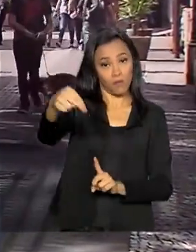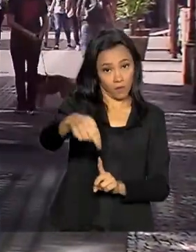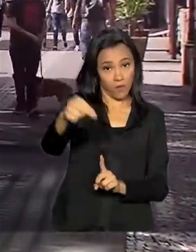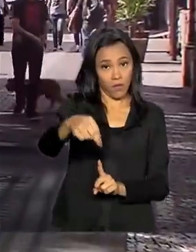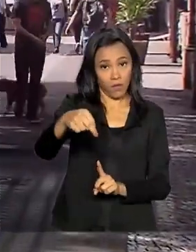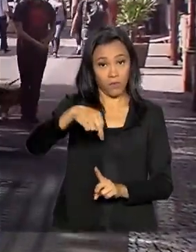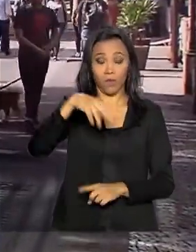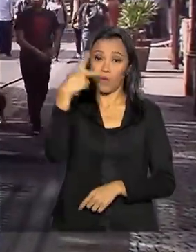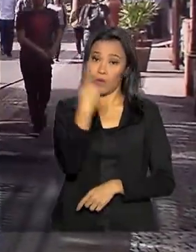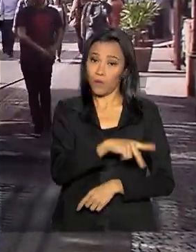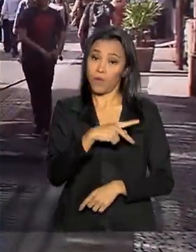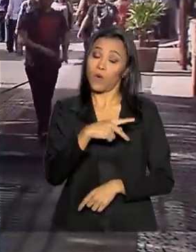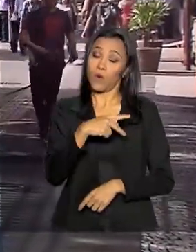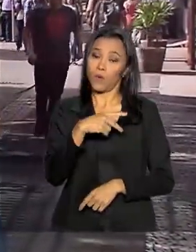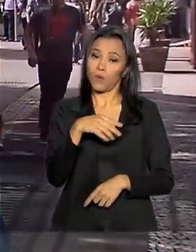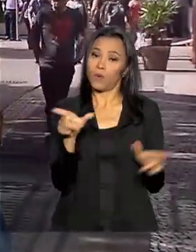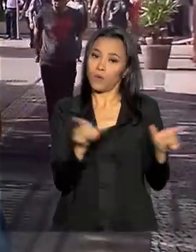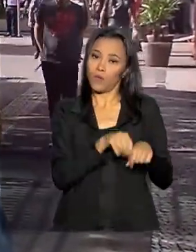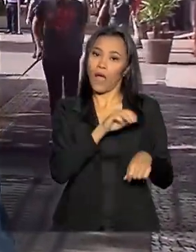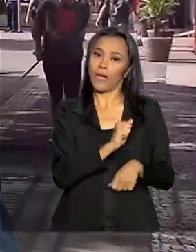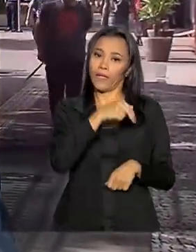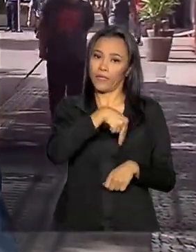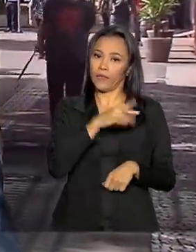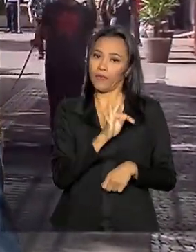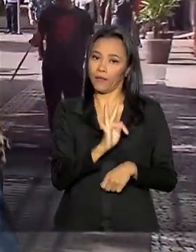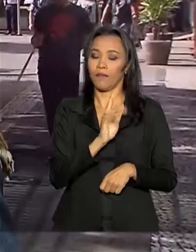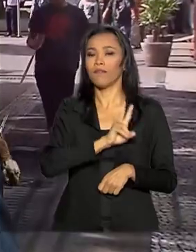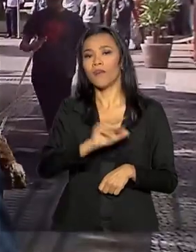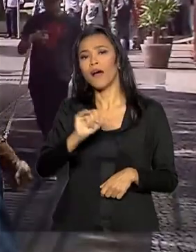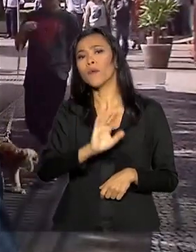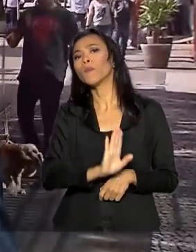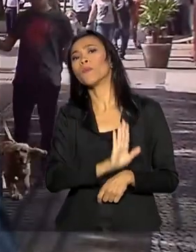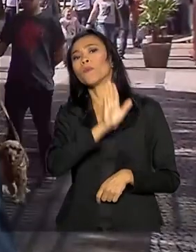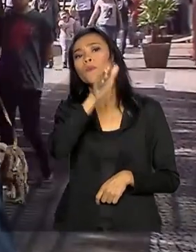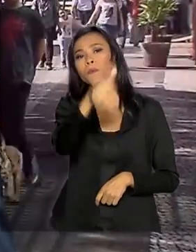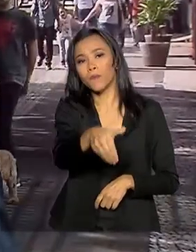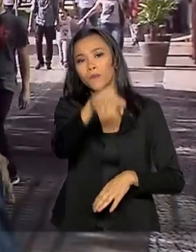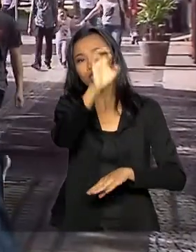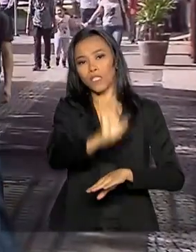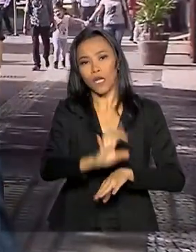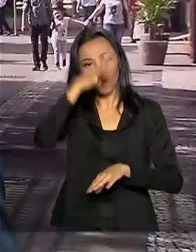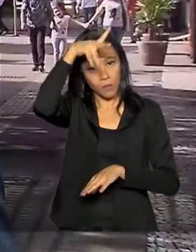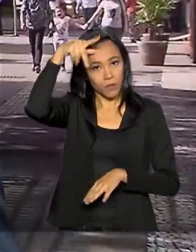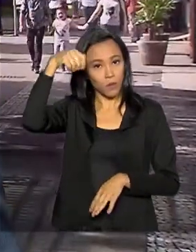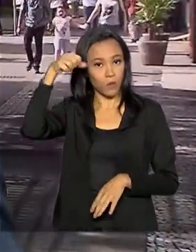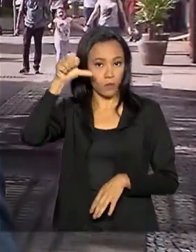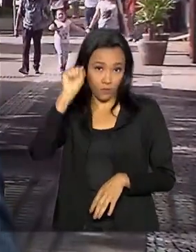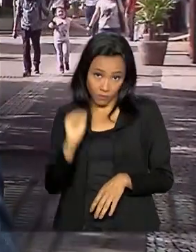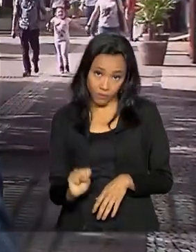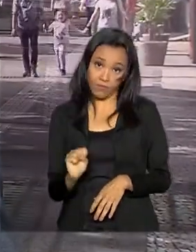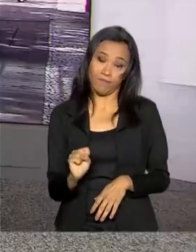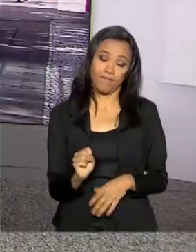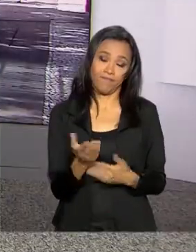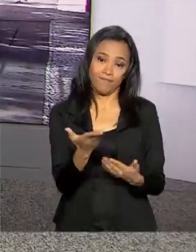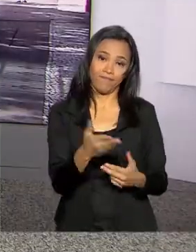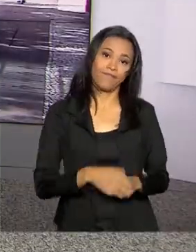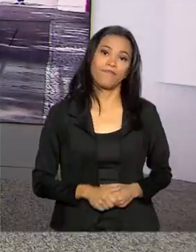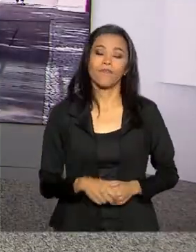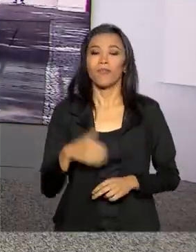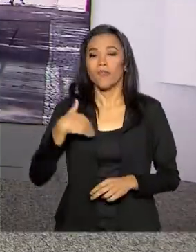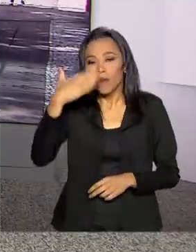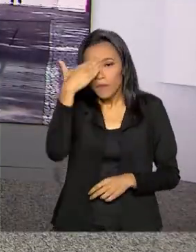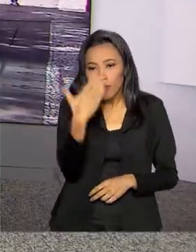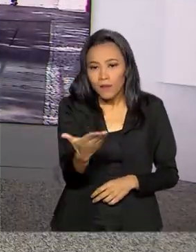da Agência Nacional de Transportes Terrestres deve acontecer no estado do Mato Grosso do Sul. Mara. Muito